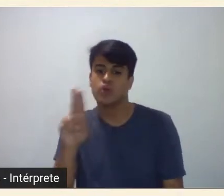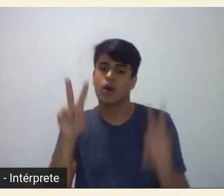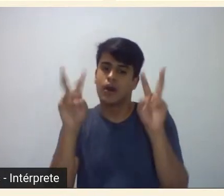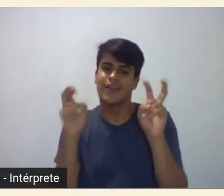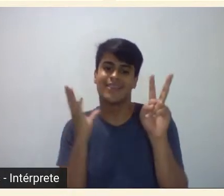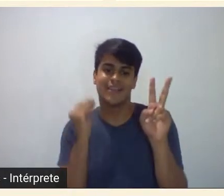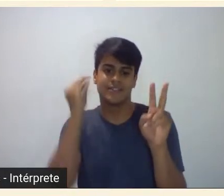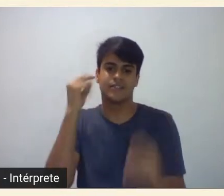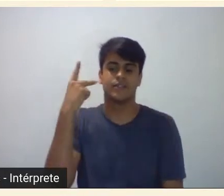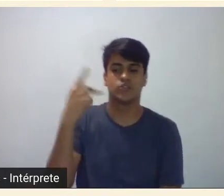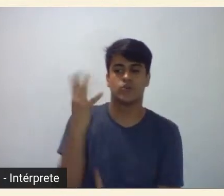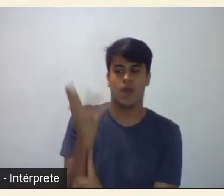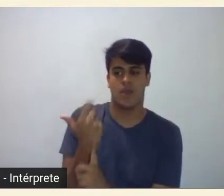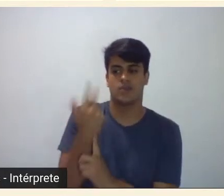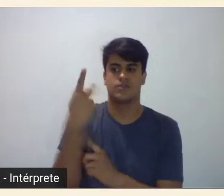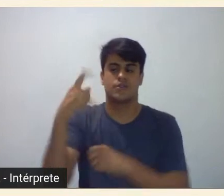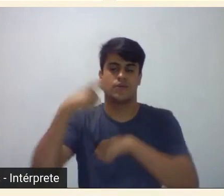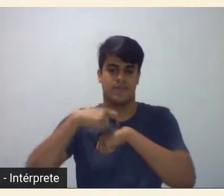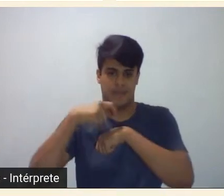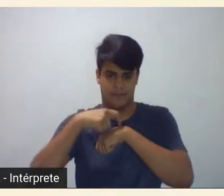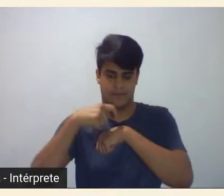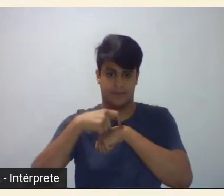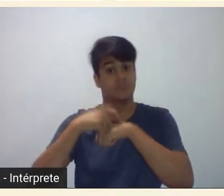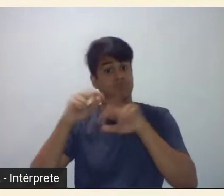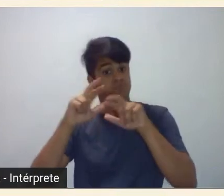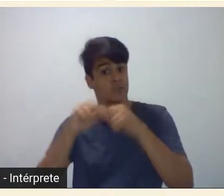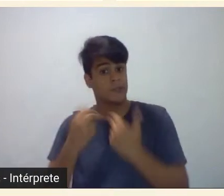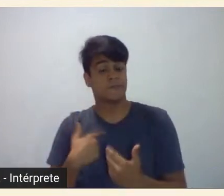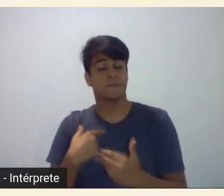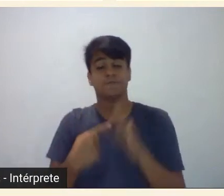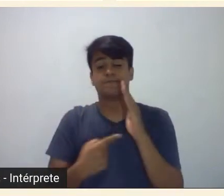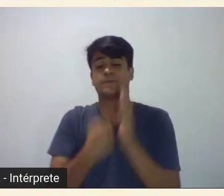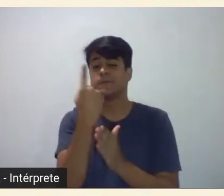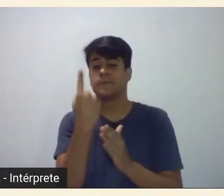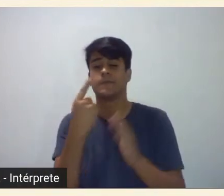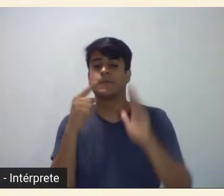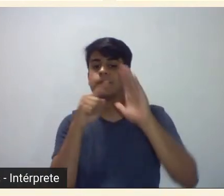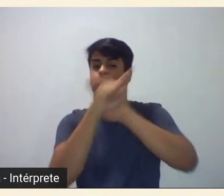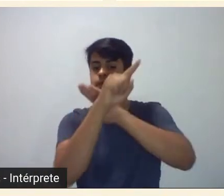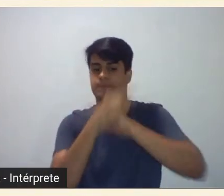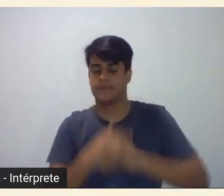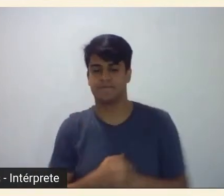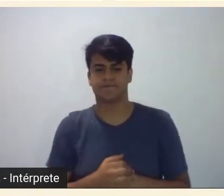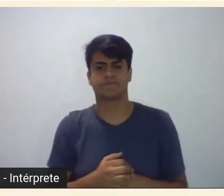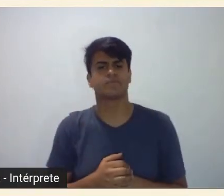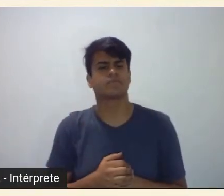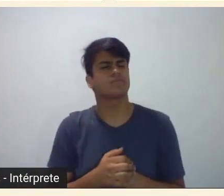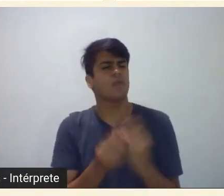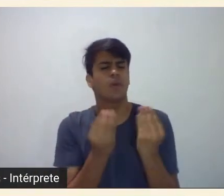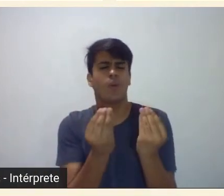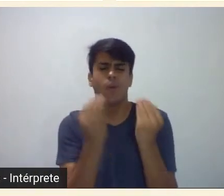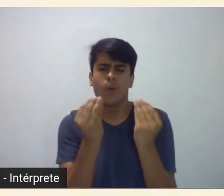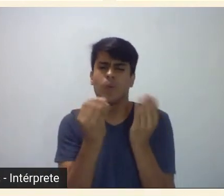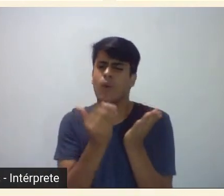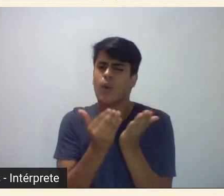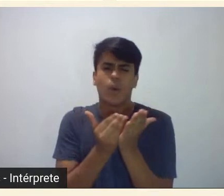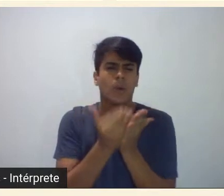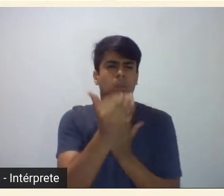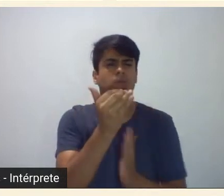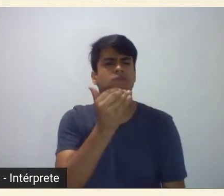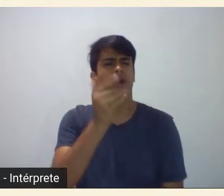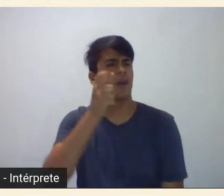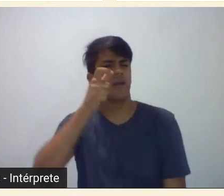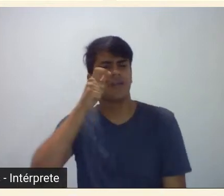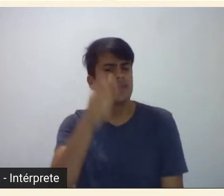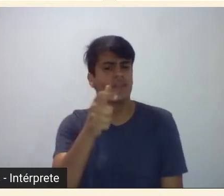então minha pergunta primeira pergunta Aracy como surgiu o seu interesse pela semana